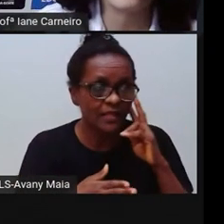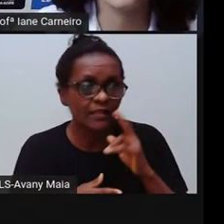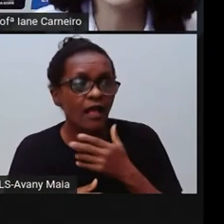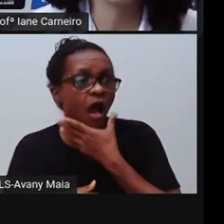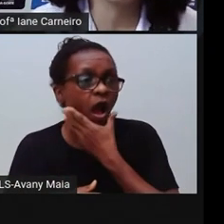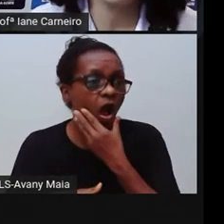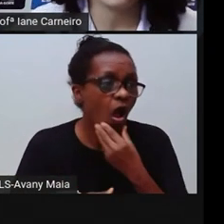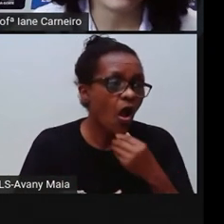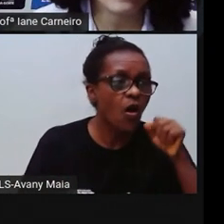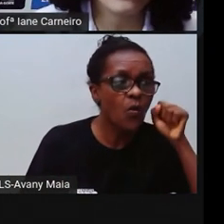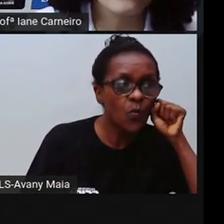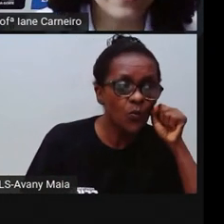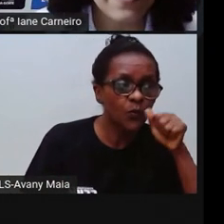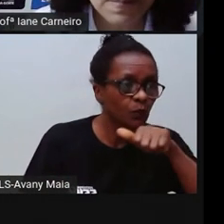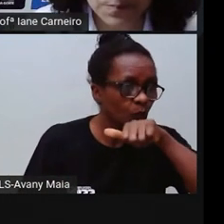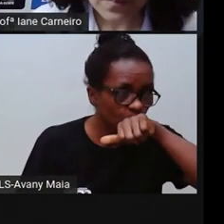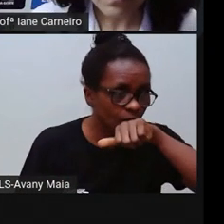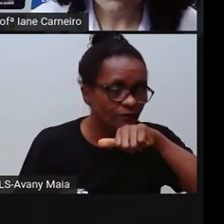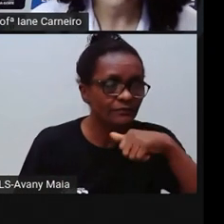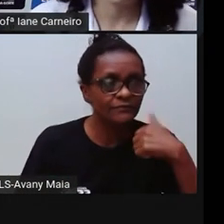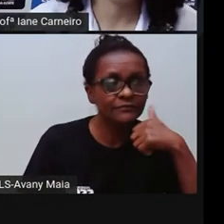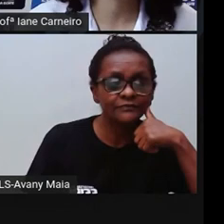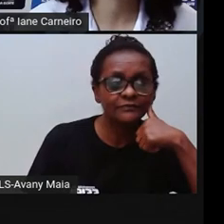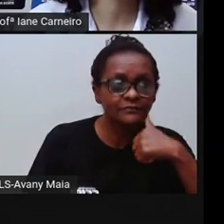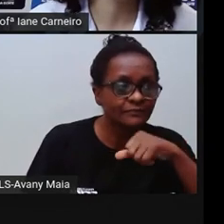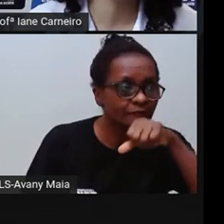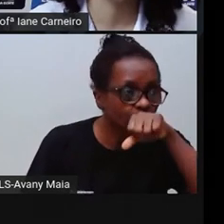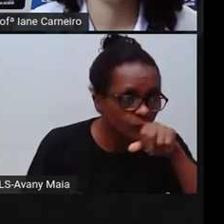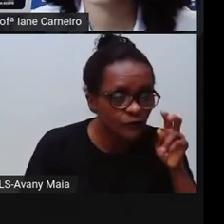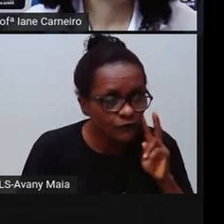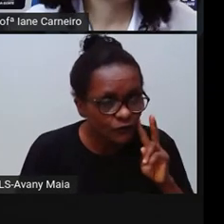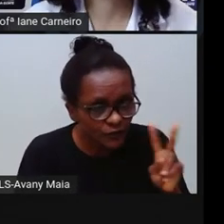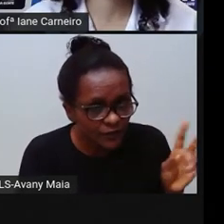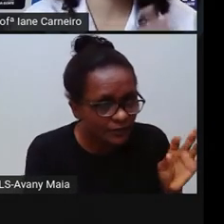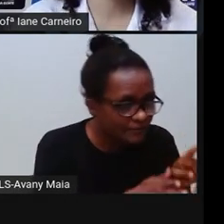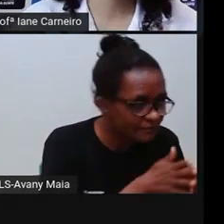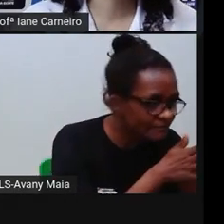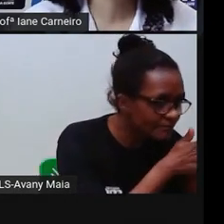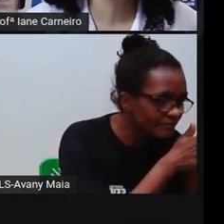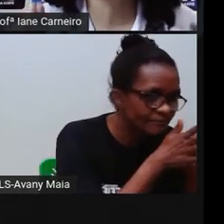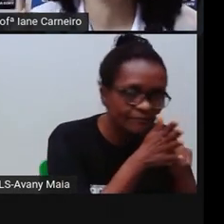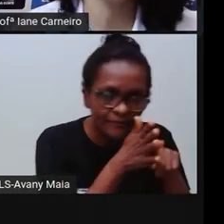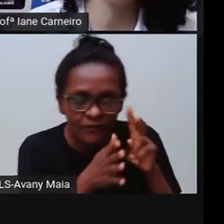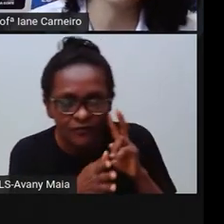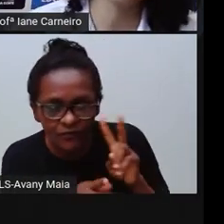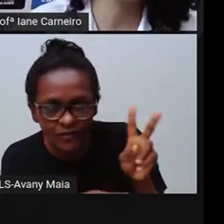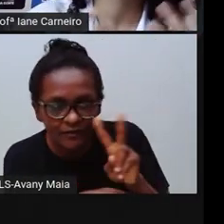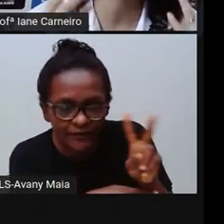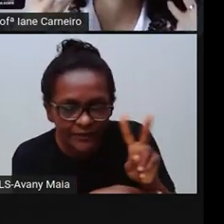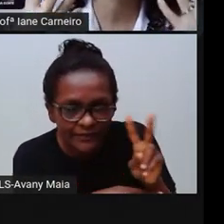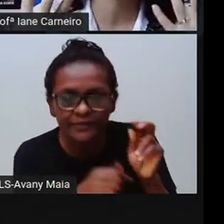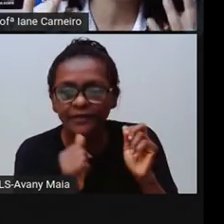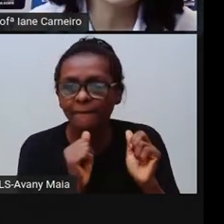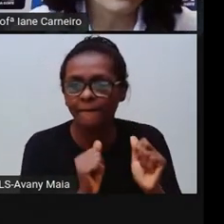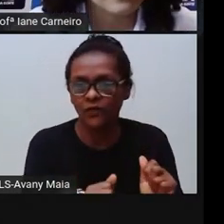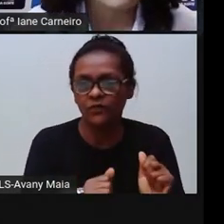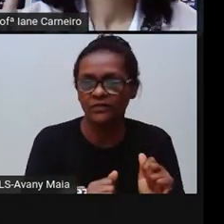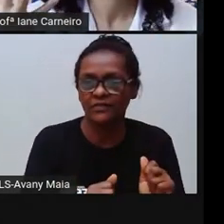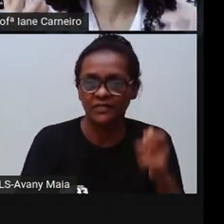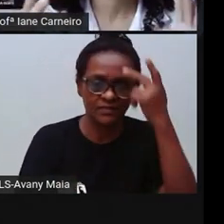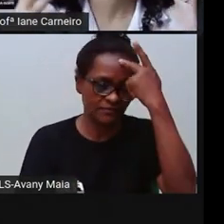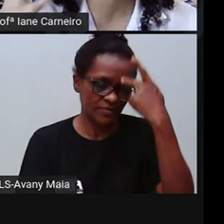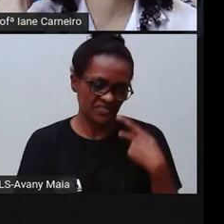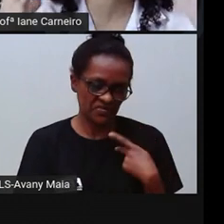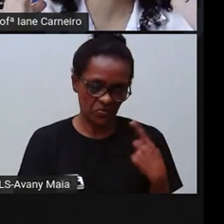de algum adulto aí por perto, né? Mas tem coisas que as crianças não podem fazer, porque são coisas